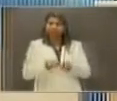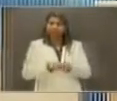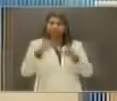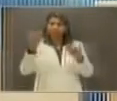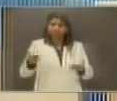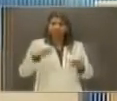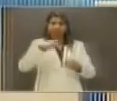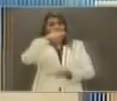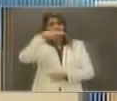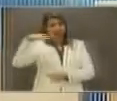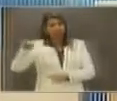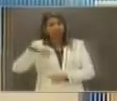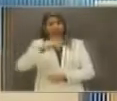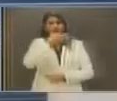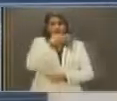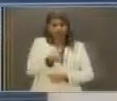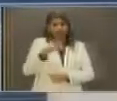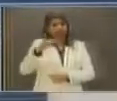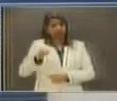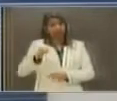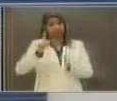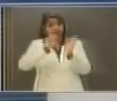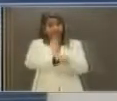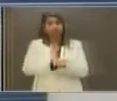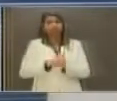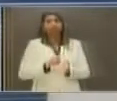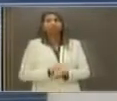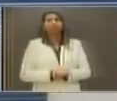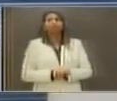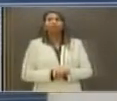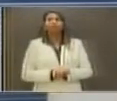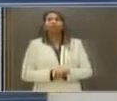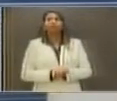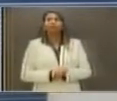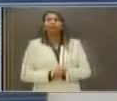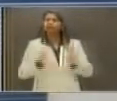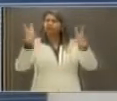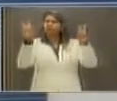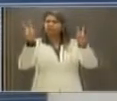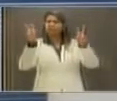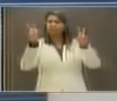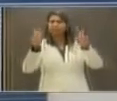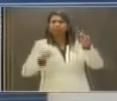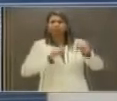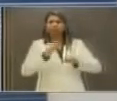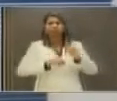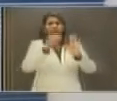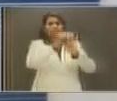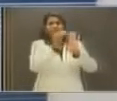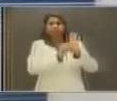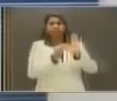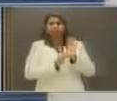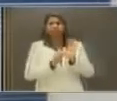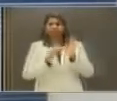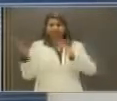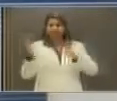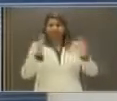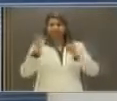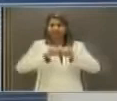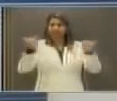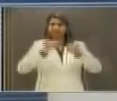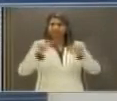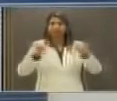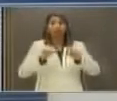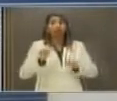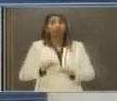comentário. 30 segundos para a pergunta. Eu gostaria de saber sobre um tema que entrou na pauta dessa campanha recentemente, que é a questão de benefícios